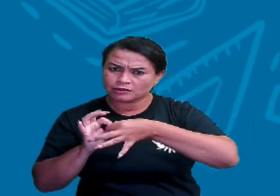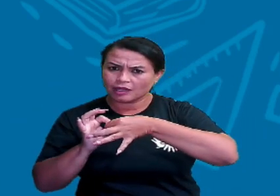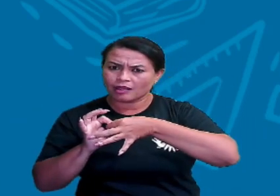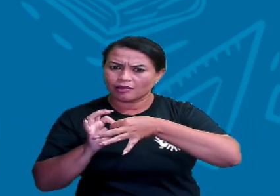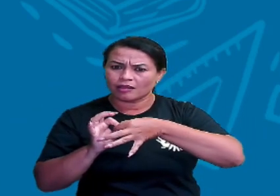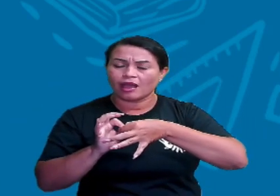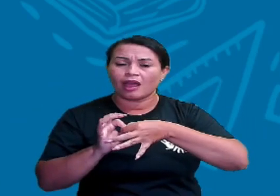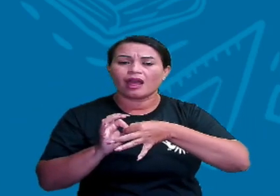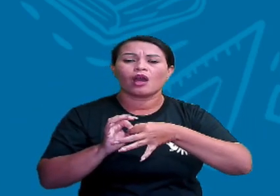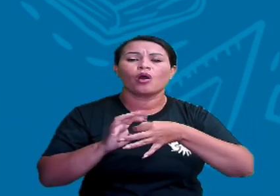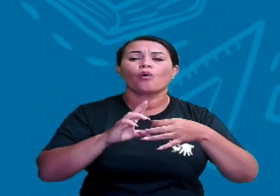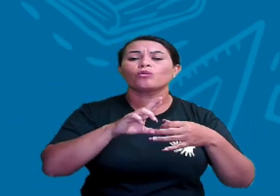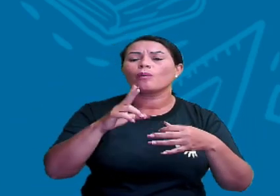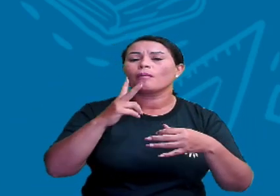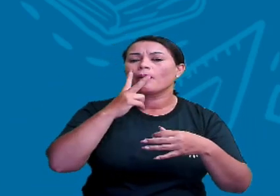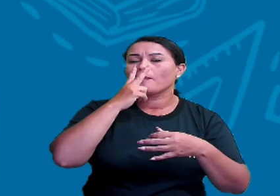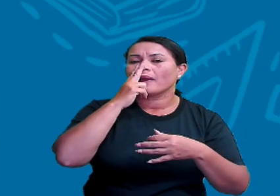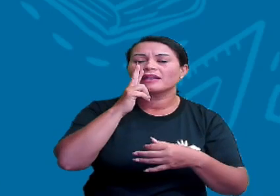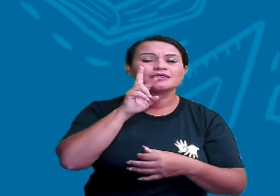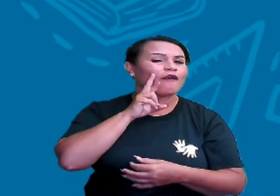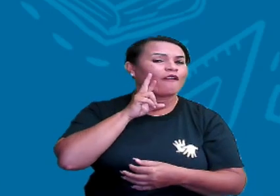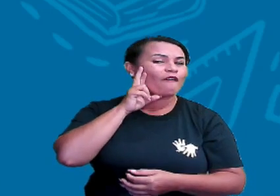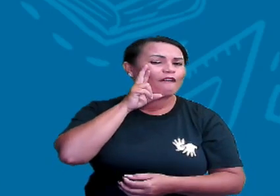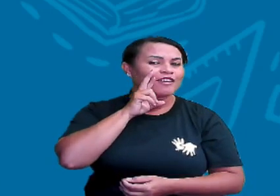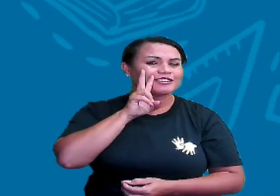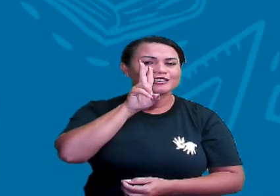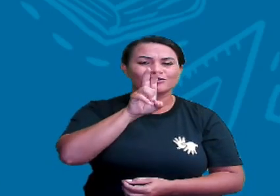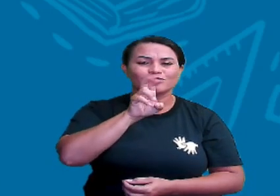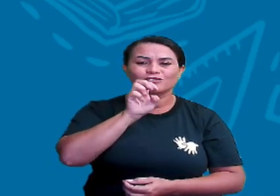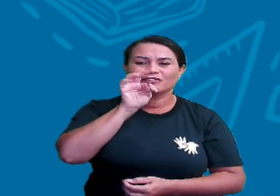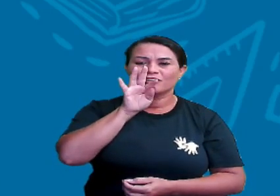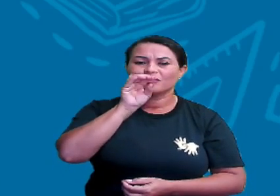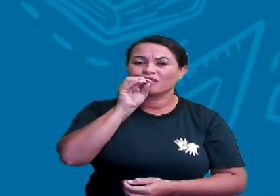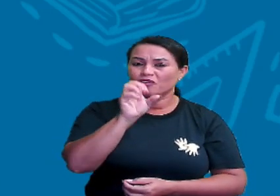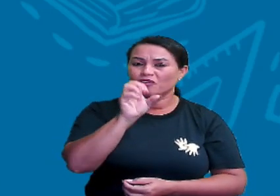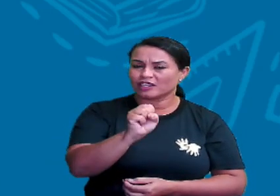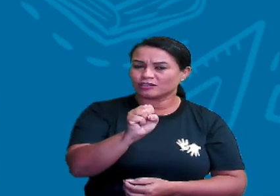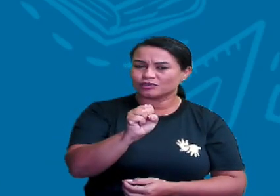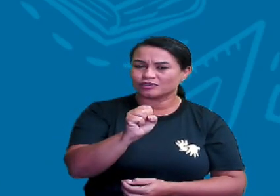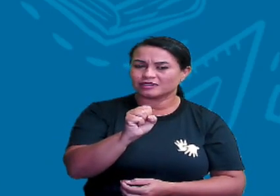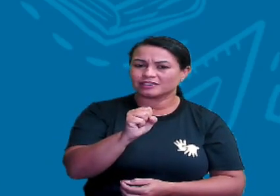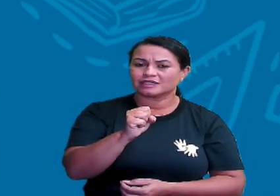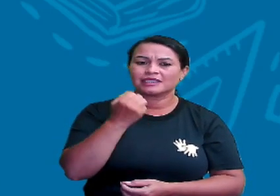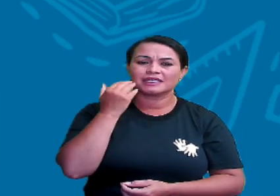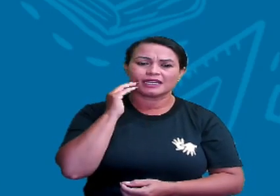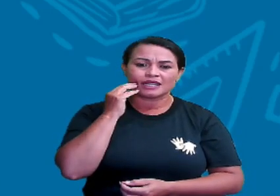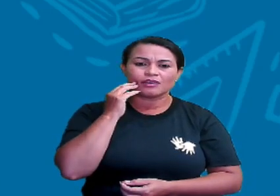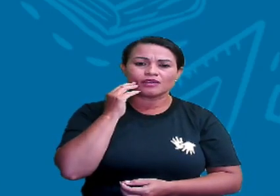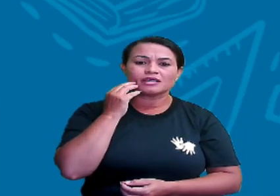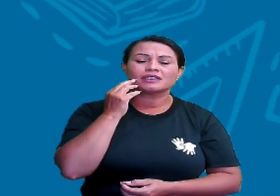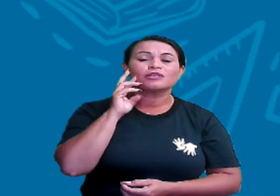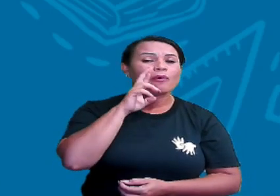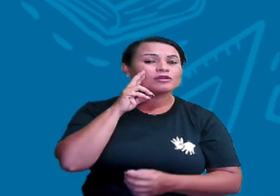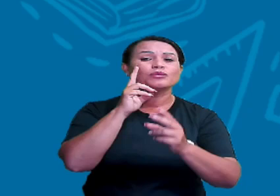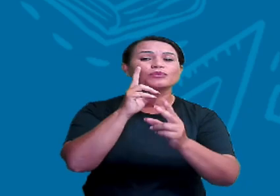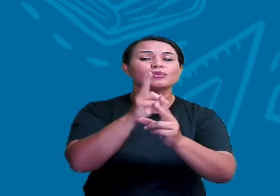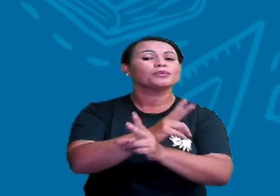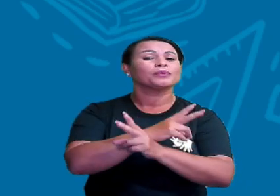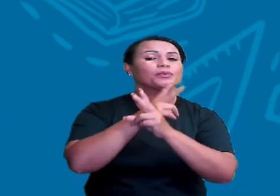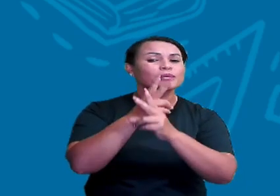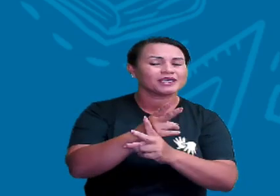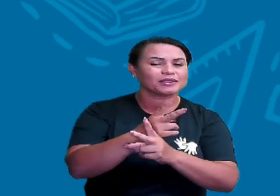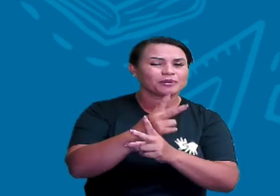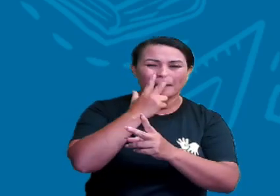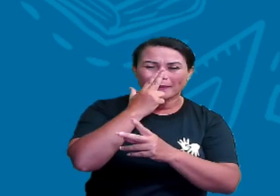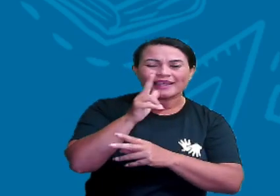fazemos a rosa dos ventos. Uma rosa dos ventos, que está na imagem, ela é